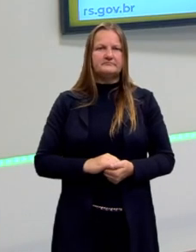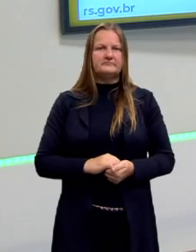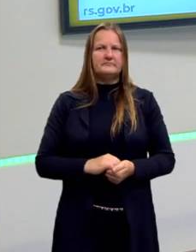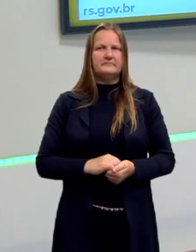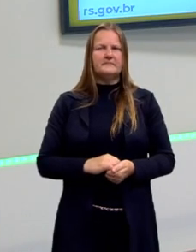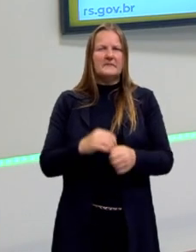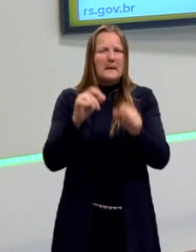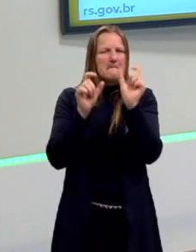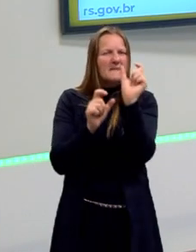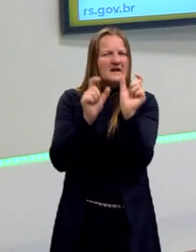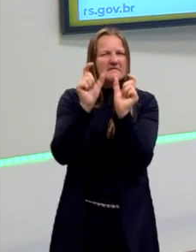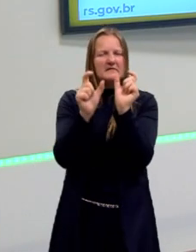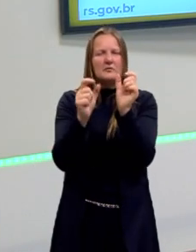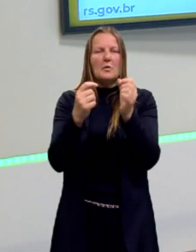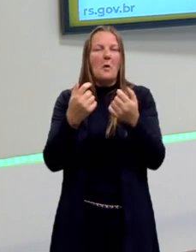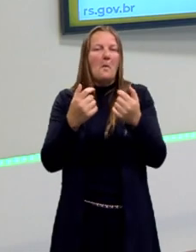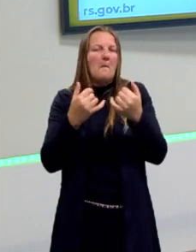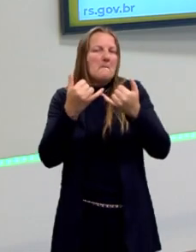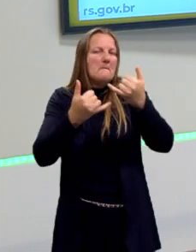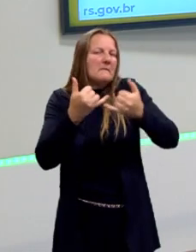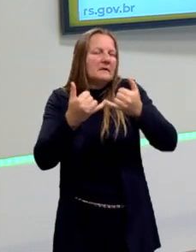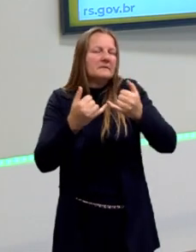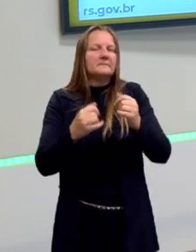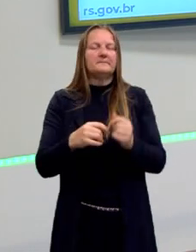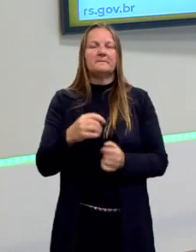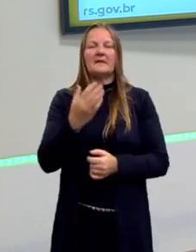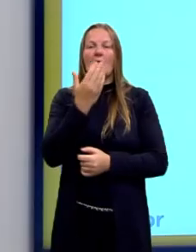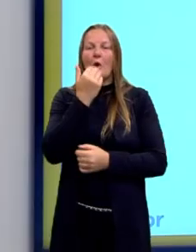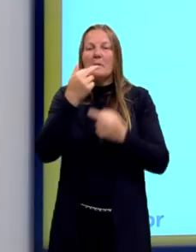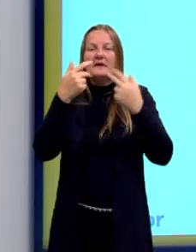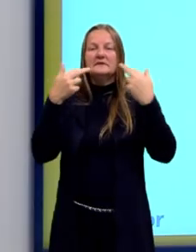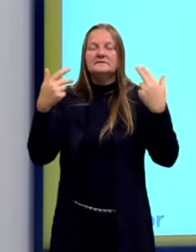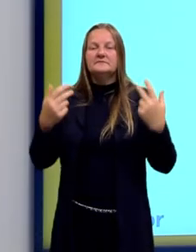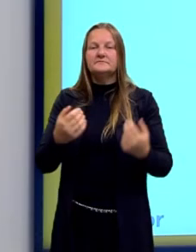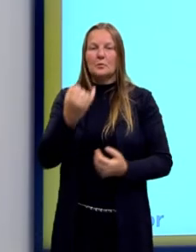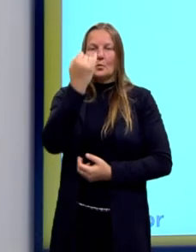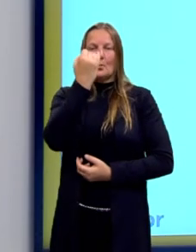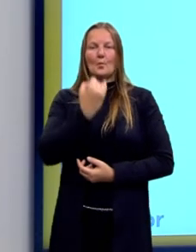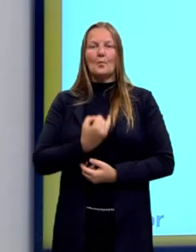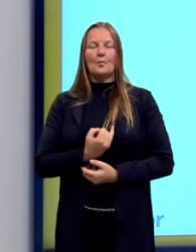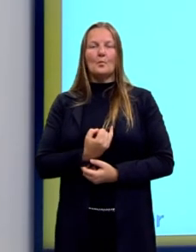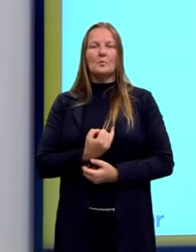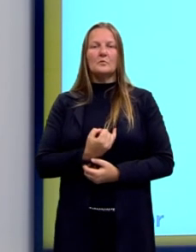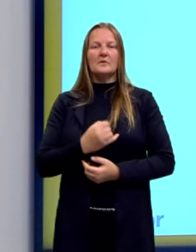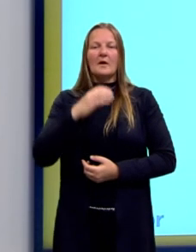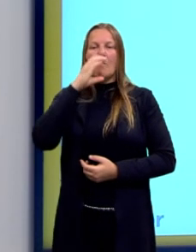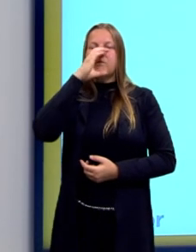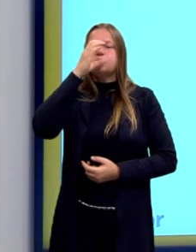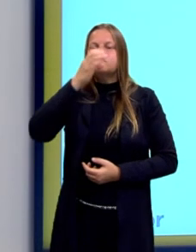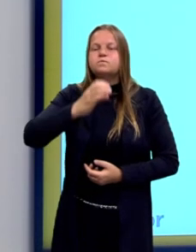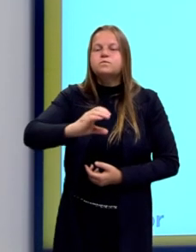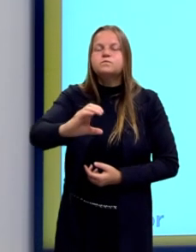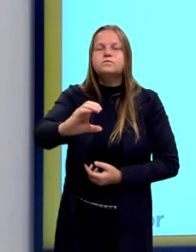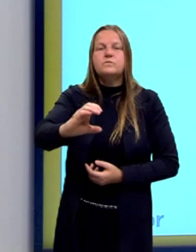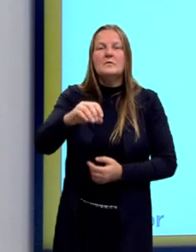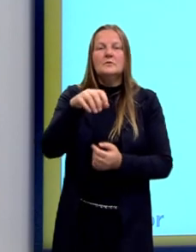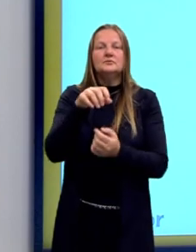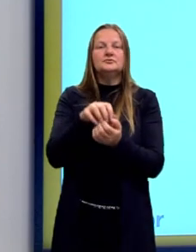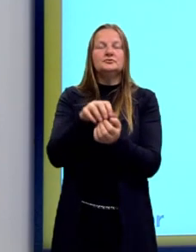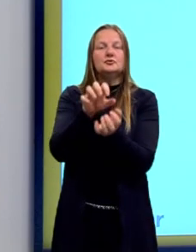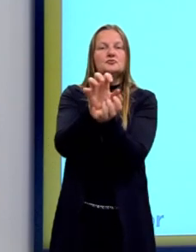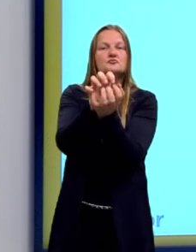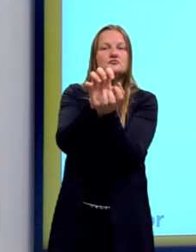sofistas jogam com essas palavras. Se comer vegetais emagrece, elefantes e hipopótamos não